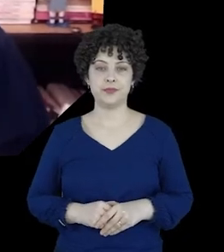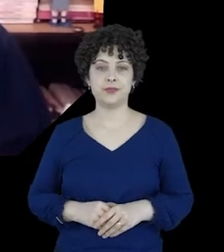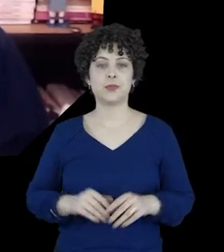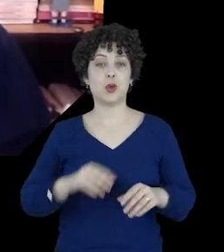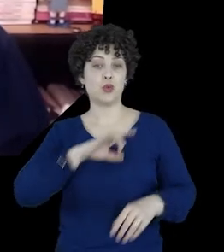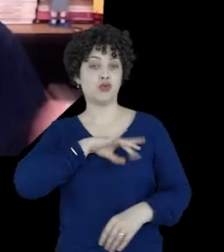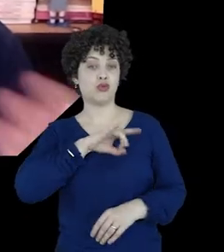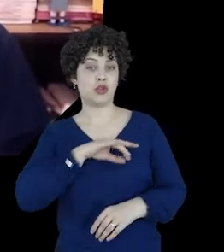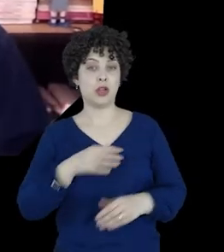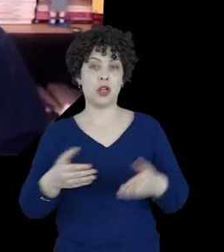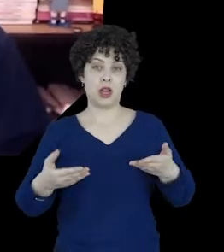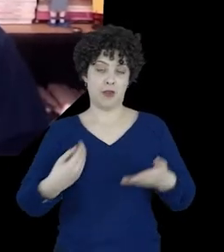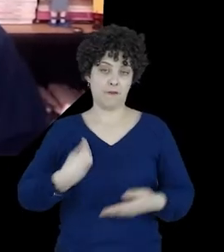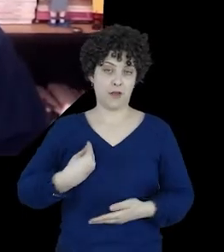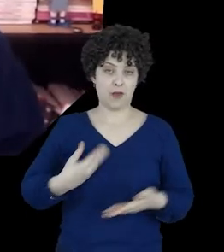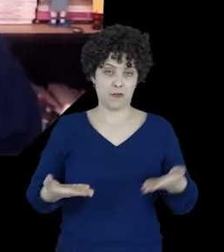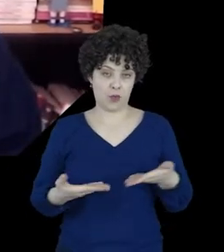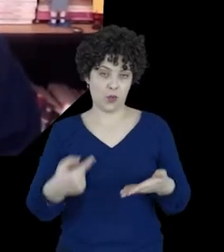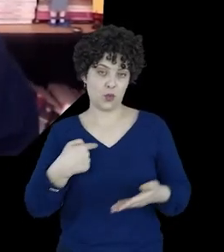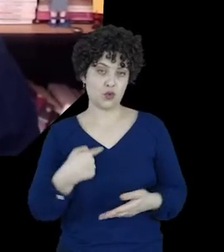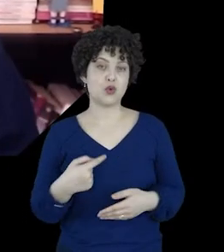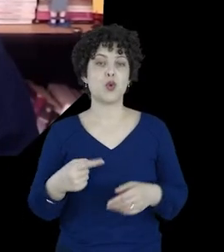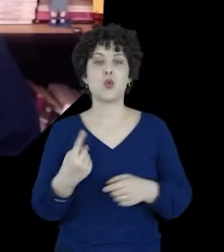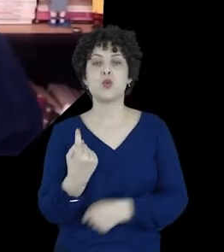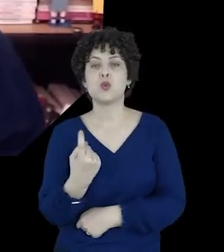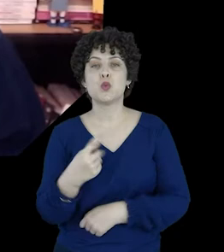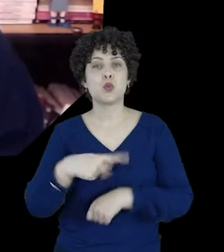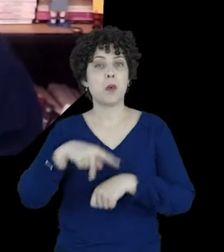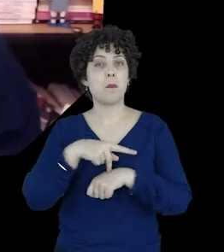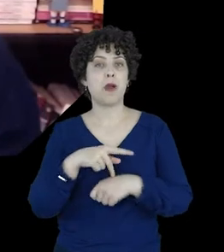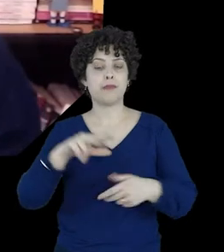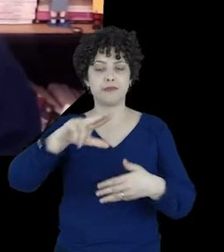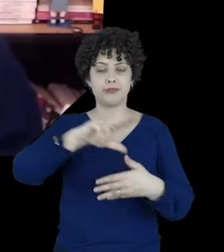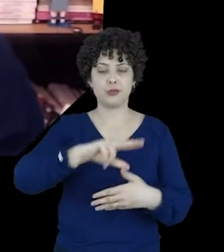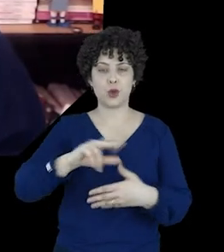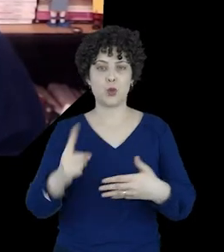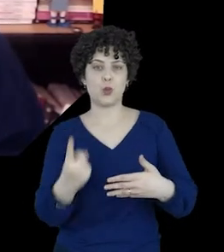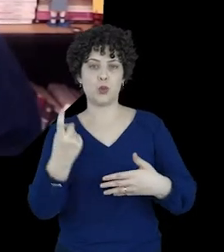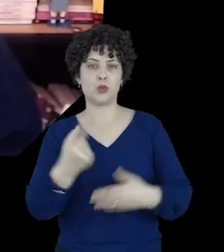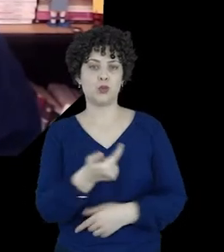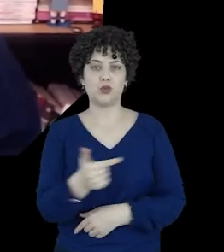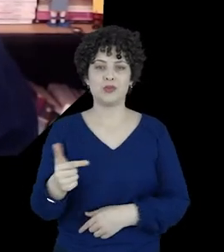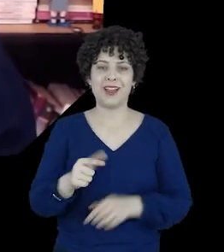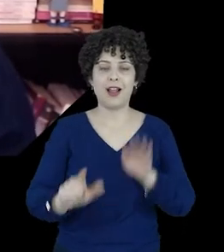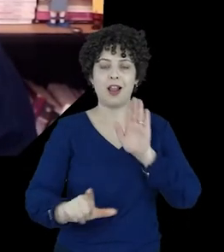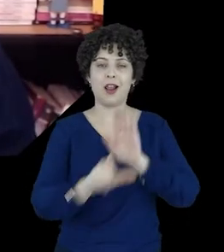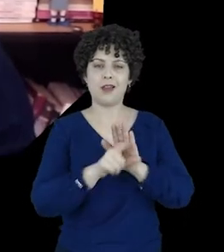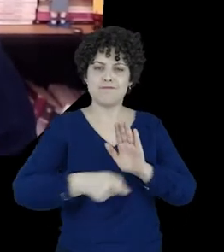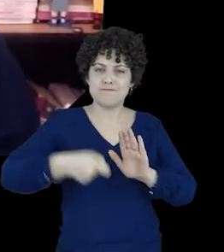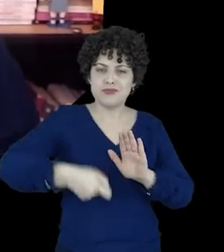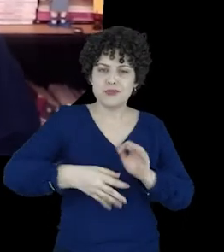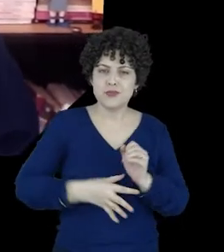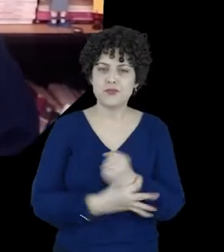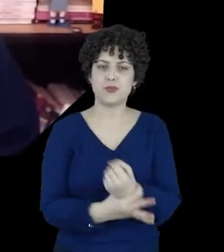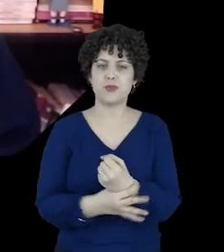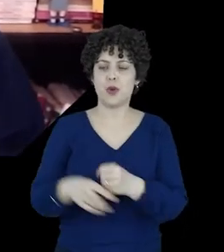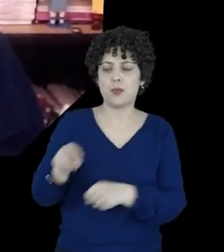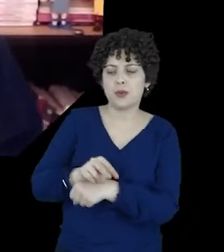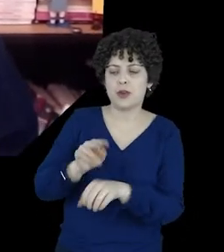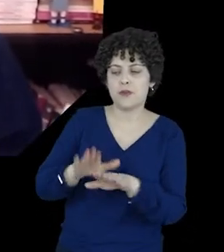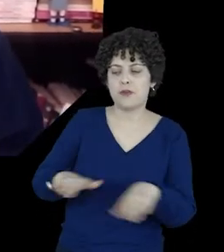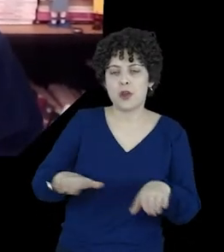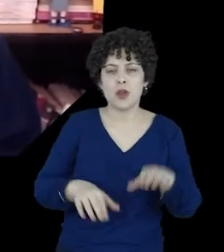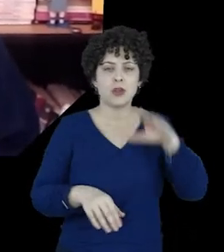O Chile, onde estou radicado, é o único país da região que atualmente não tem uma lei de garantia para a proteção da